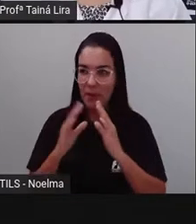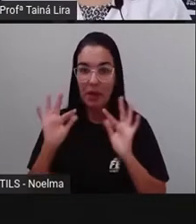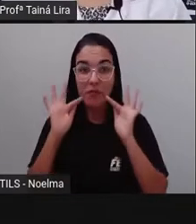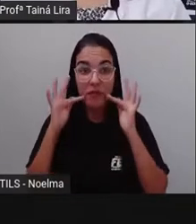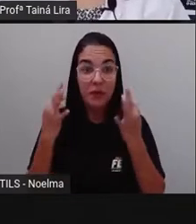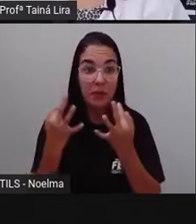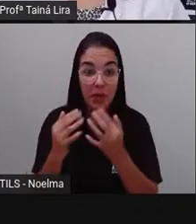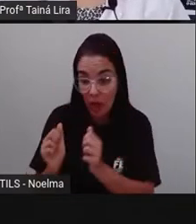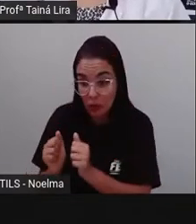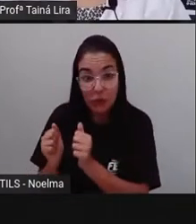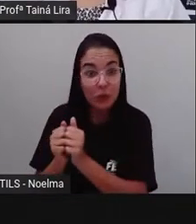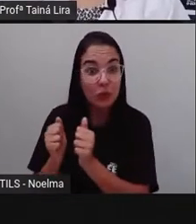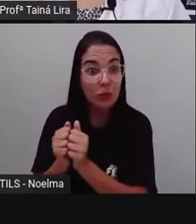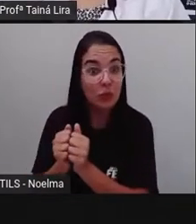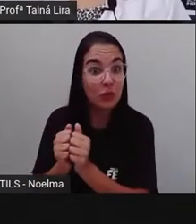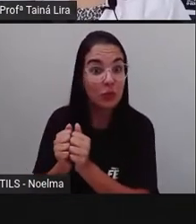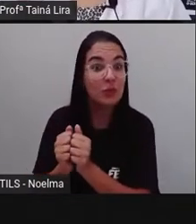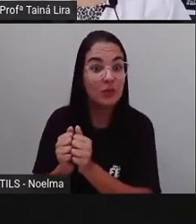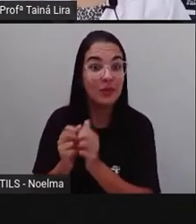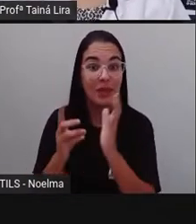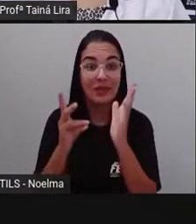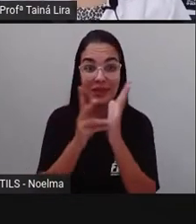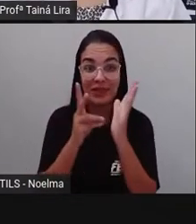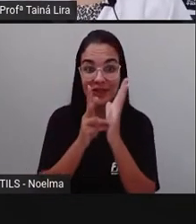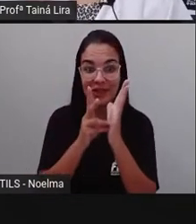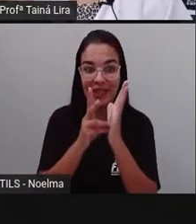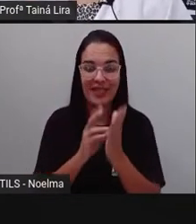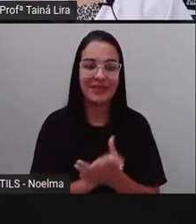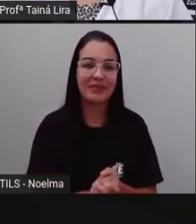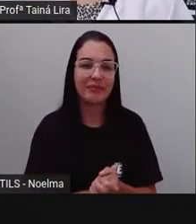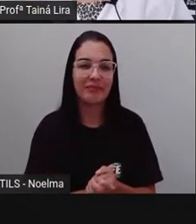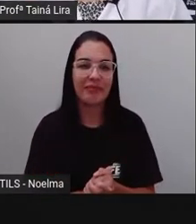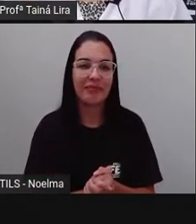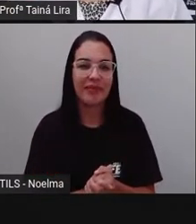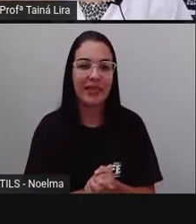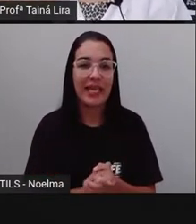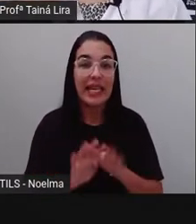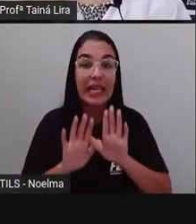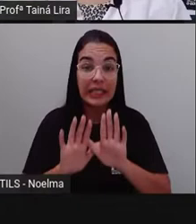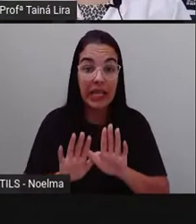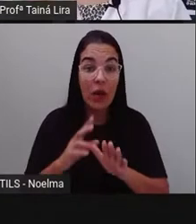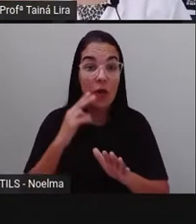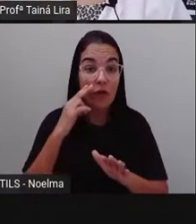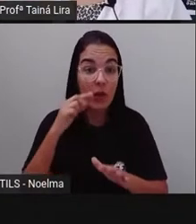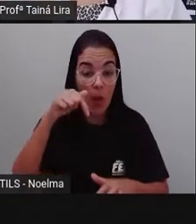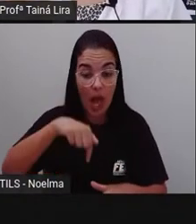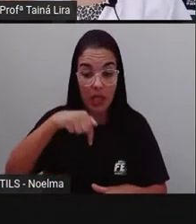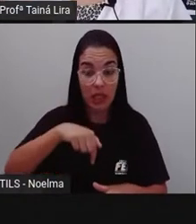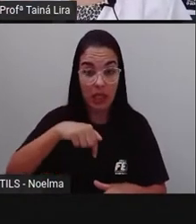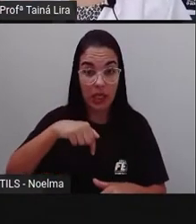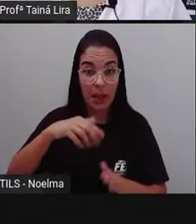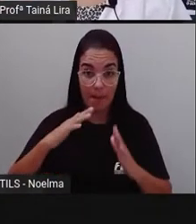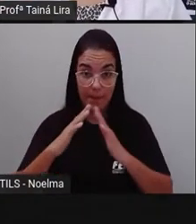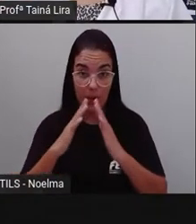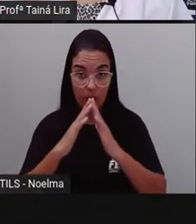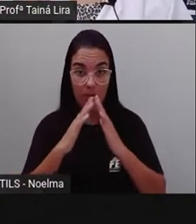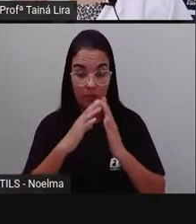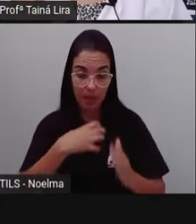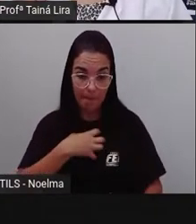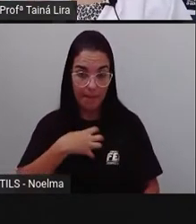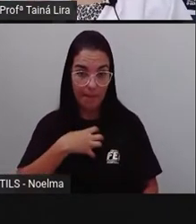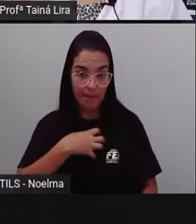Ali naquela casa, naquela oca, certo? Bom, aqui onde nós moramos, geralmente, né?